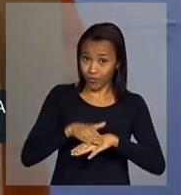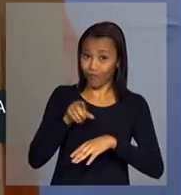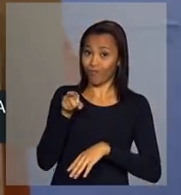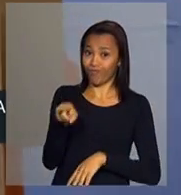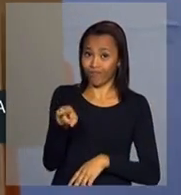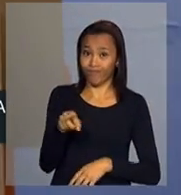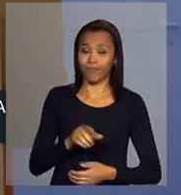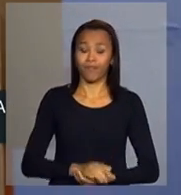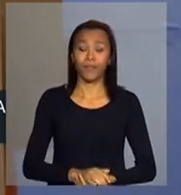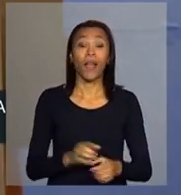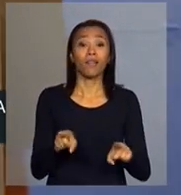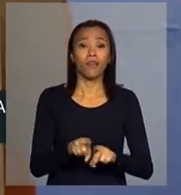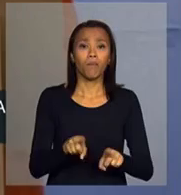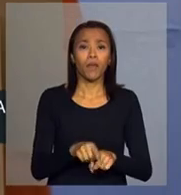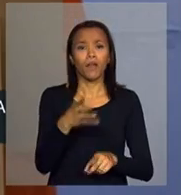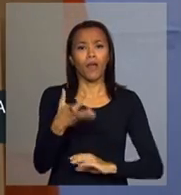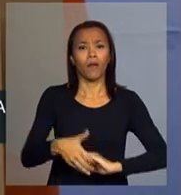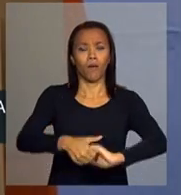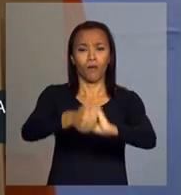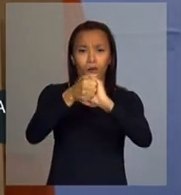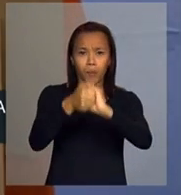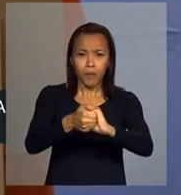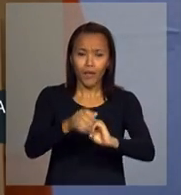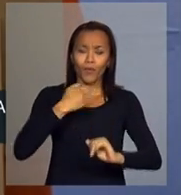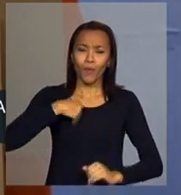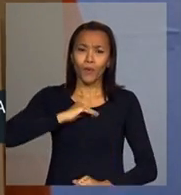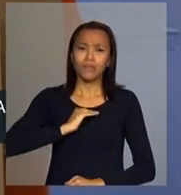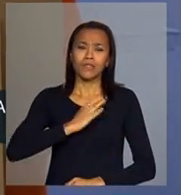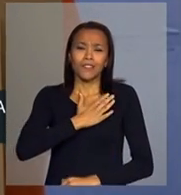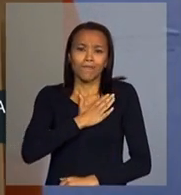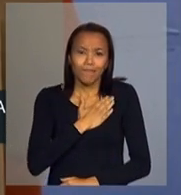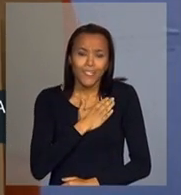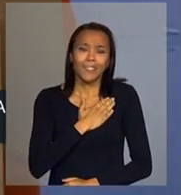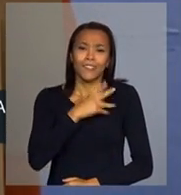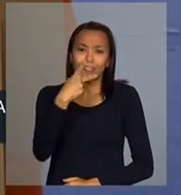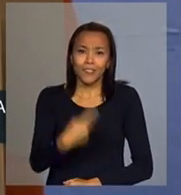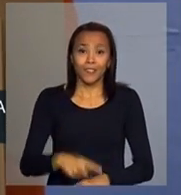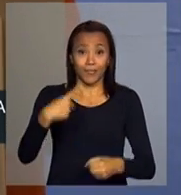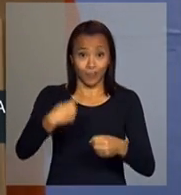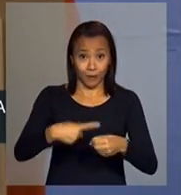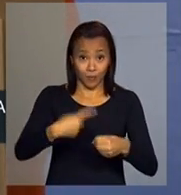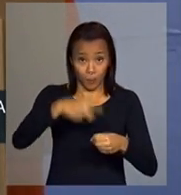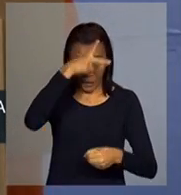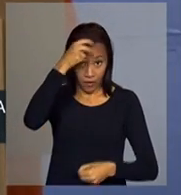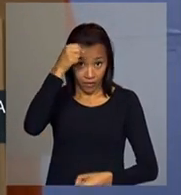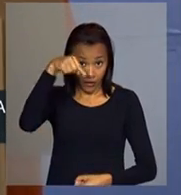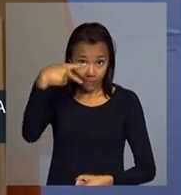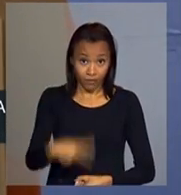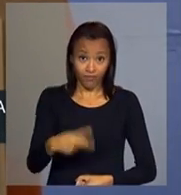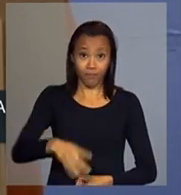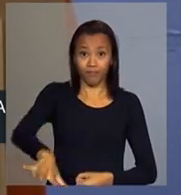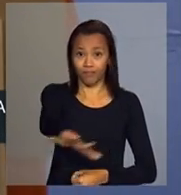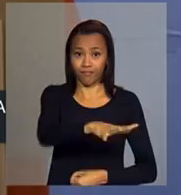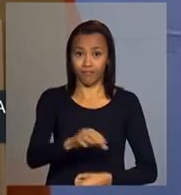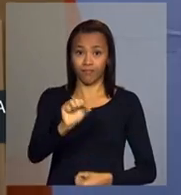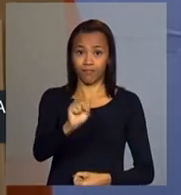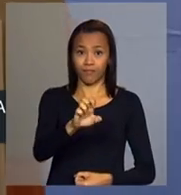cumprimentar também o nosso querido prefeito de Serra Talhada, o Luciano Duque.